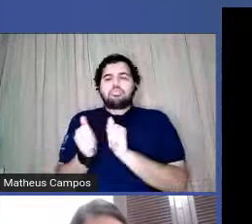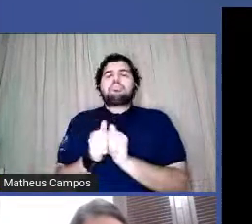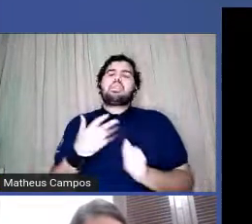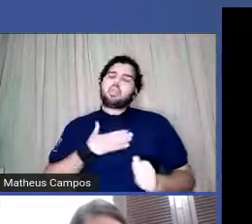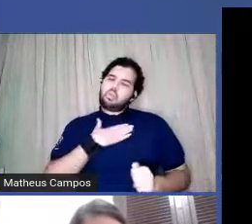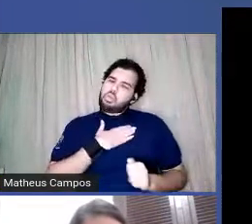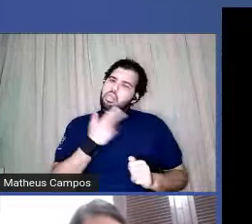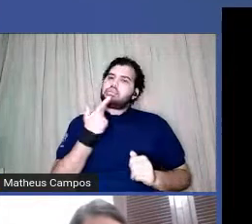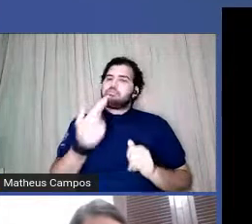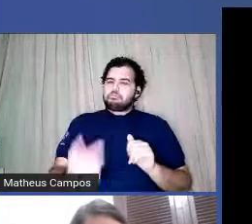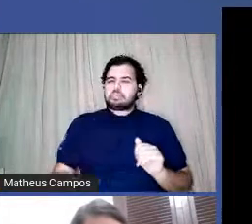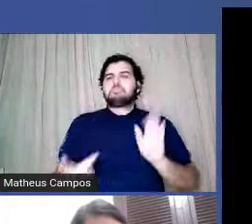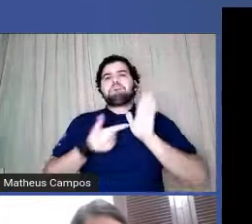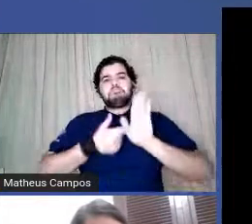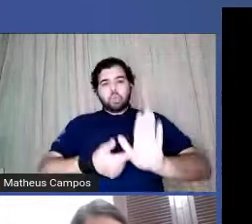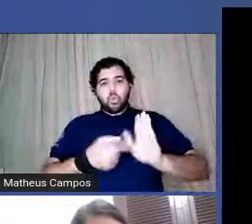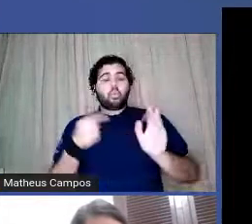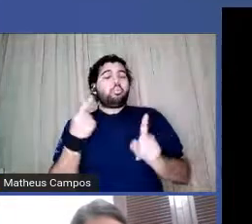né, porque